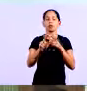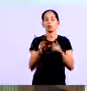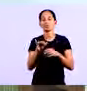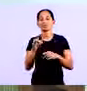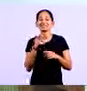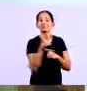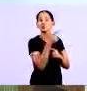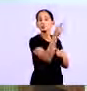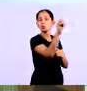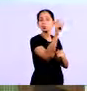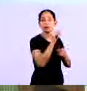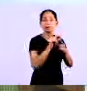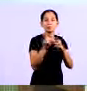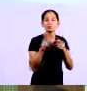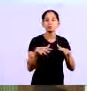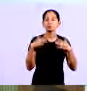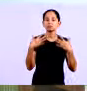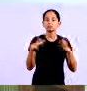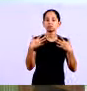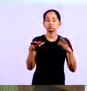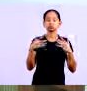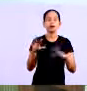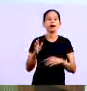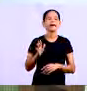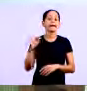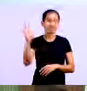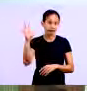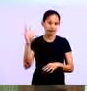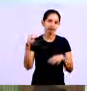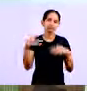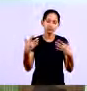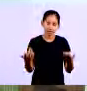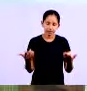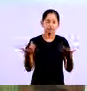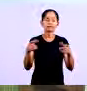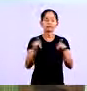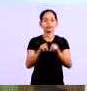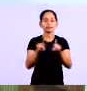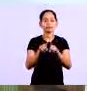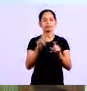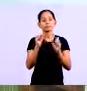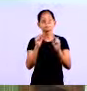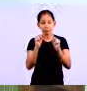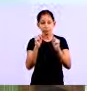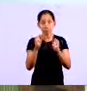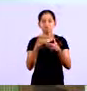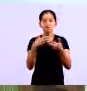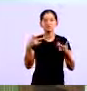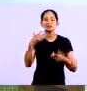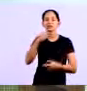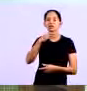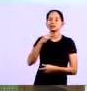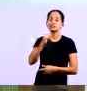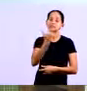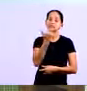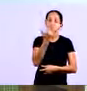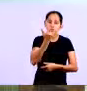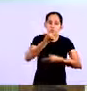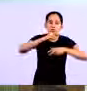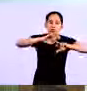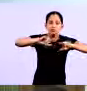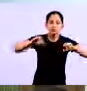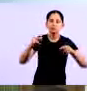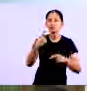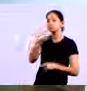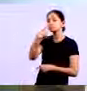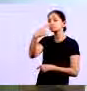mais caro por uma área maior quando você poderia estar utilizando uma área menor sem contar que esses estoques podem se estragar lá dentro do seu estoque porque pode